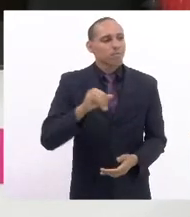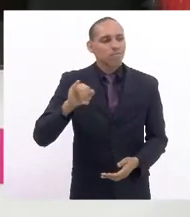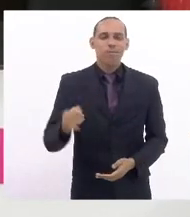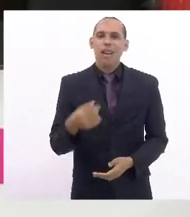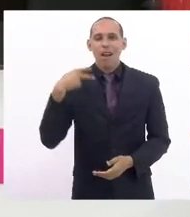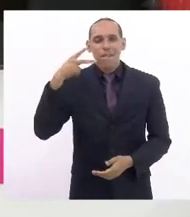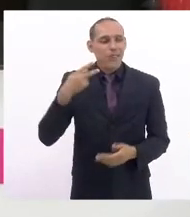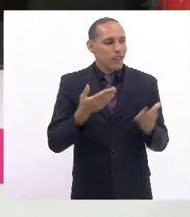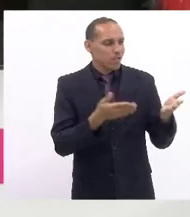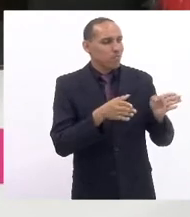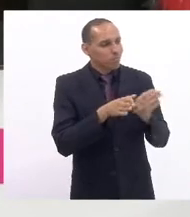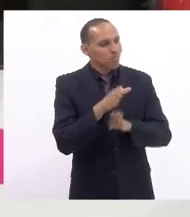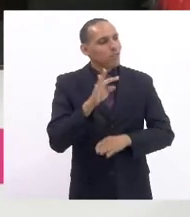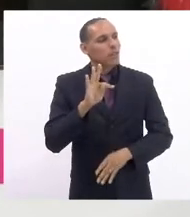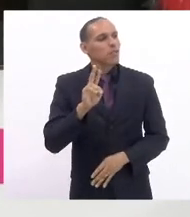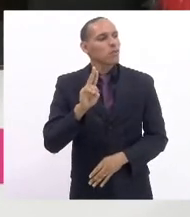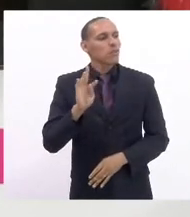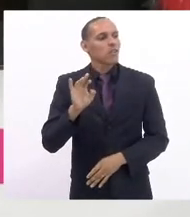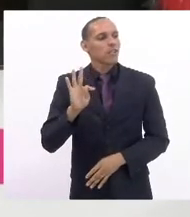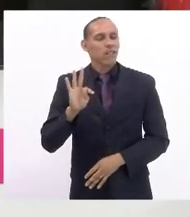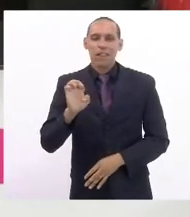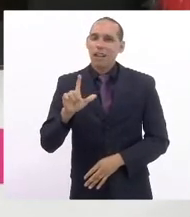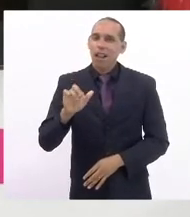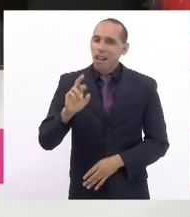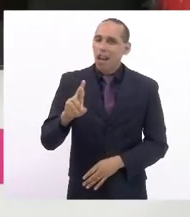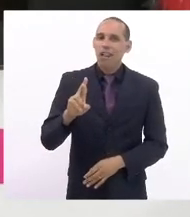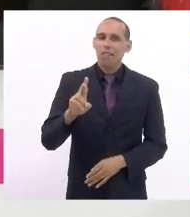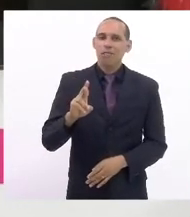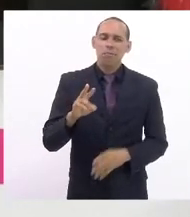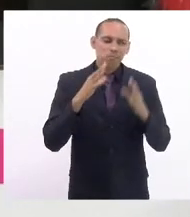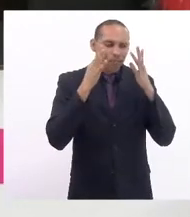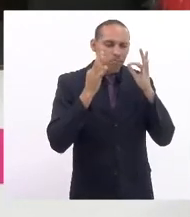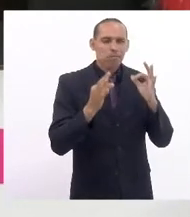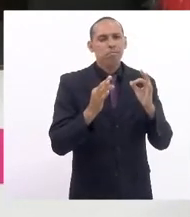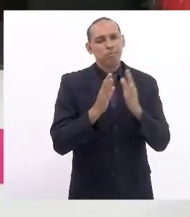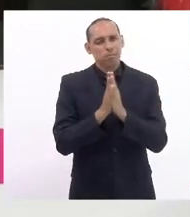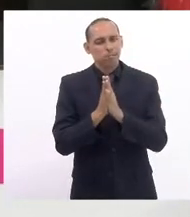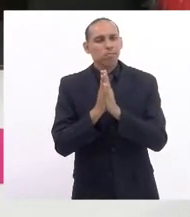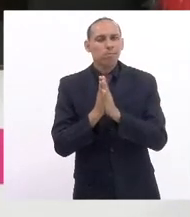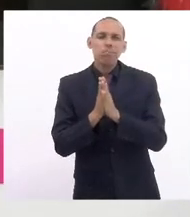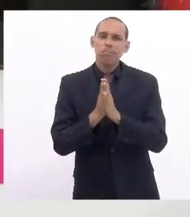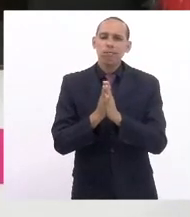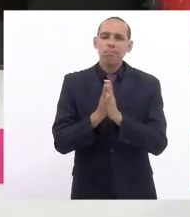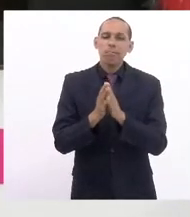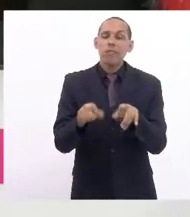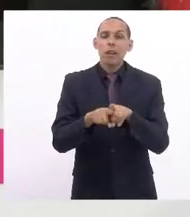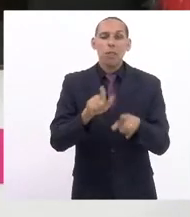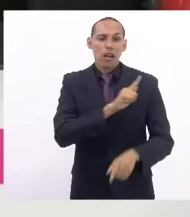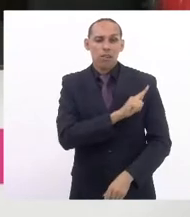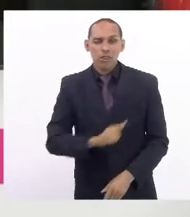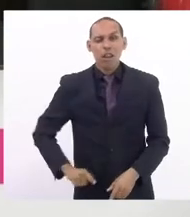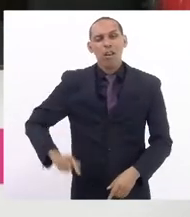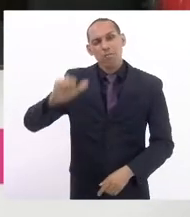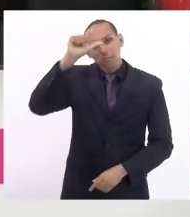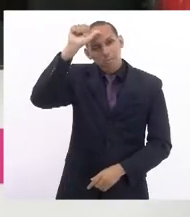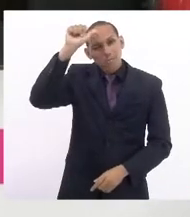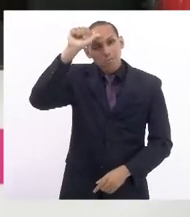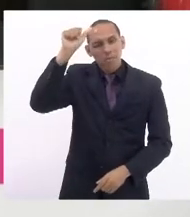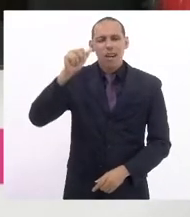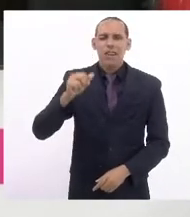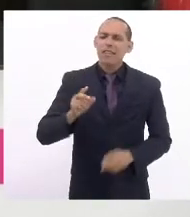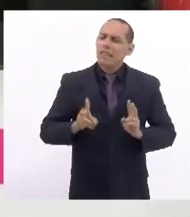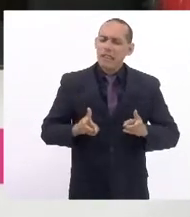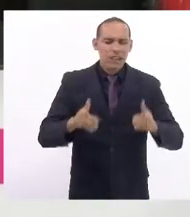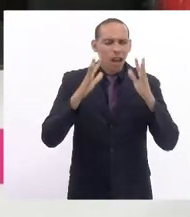conselheiro tutelar pedir atenção e pedir aí o apoio ao nosso governador Cláudio Castro que sempre muito